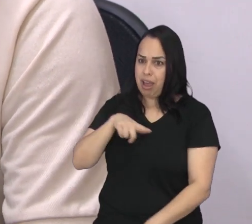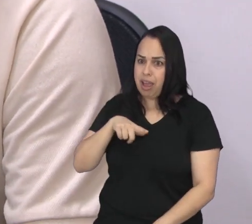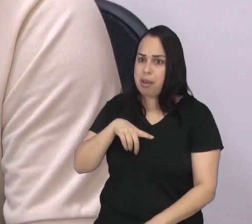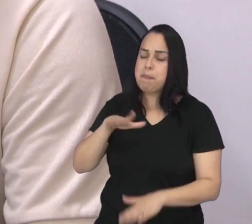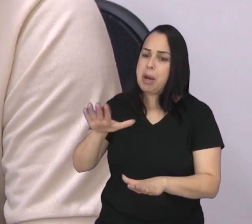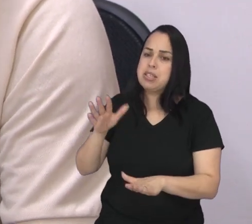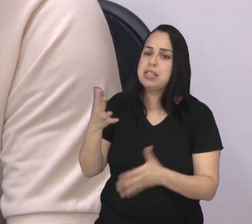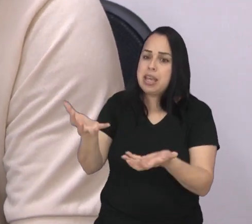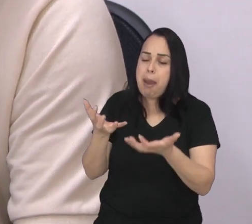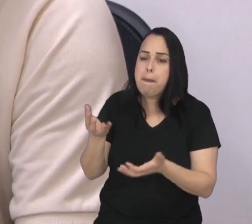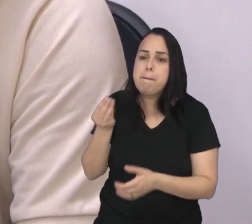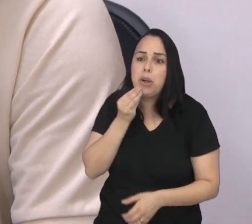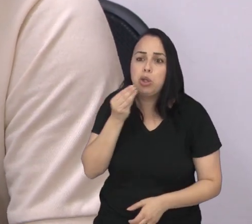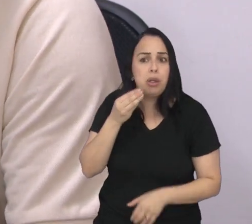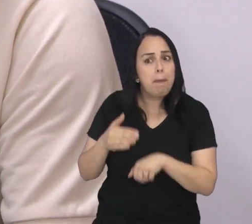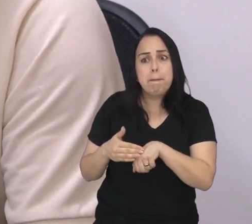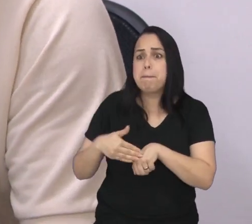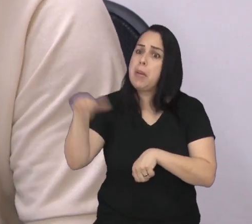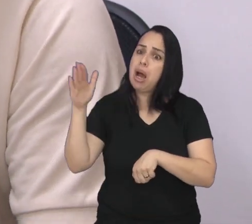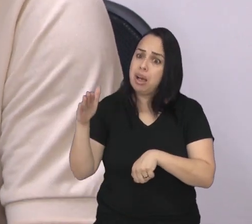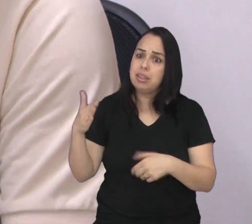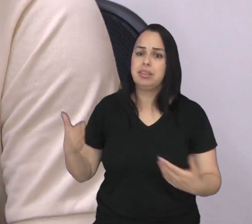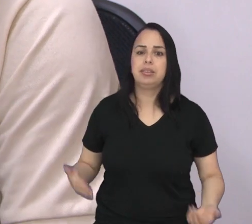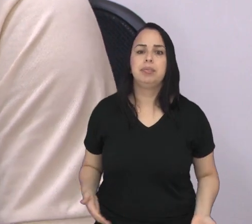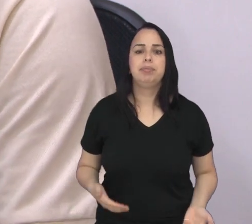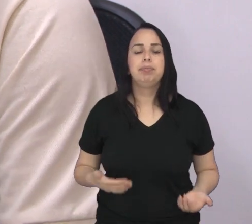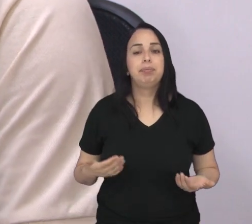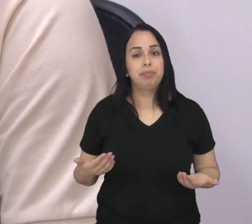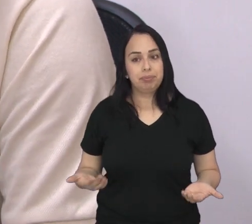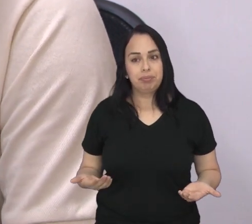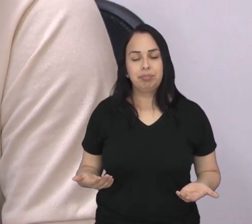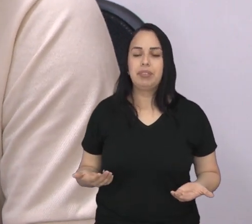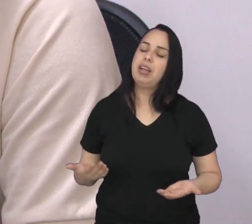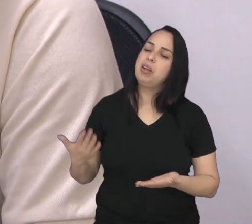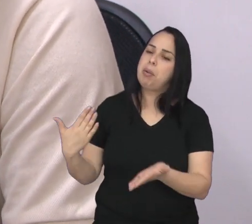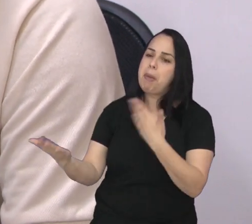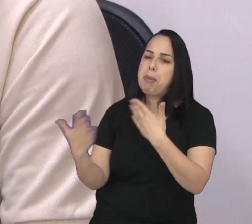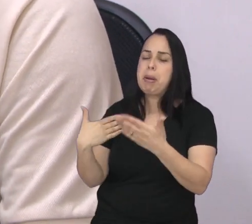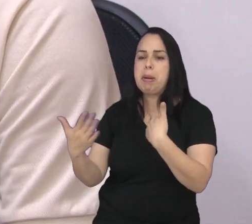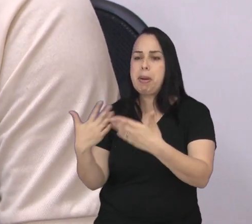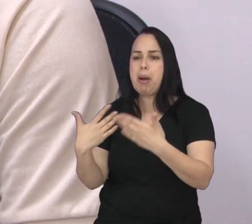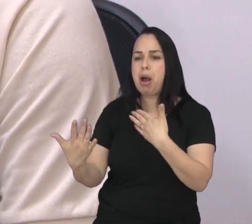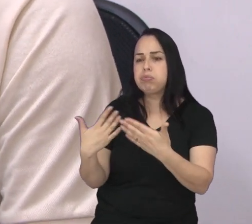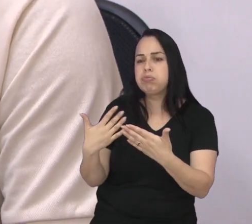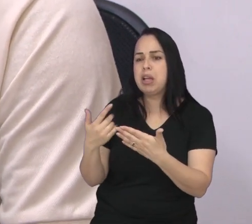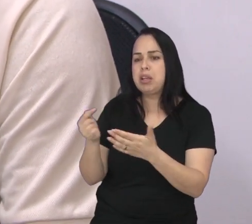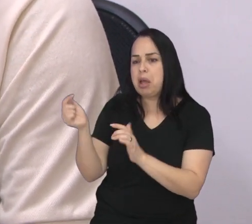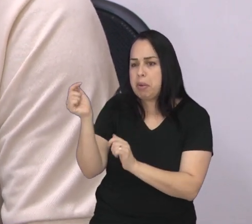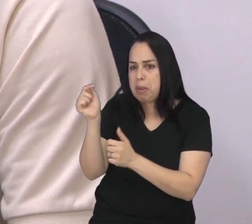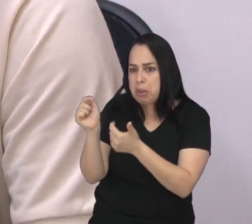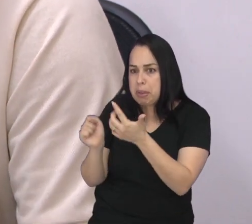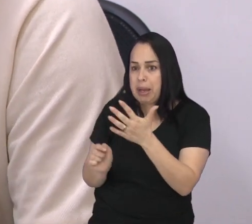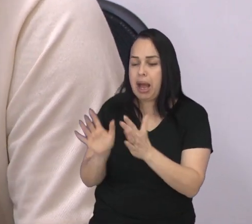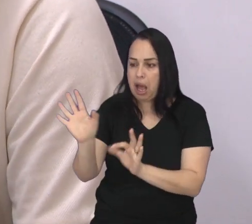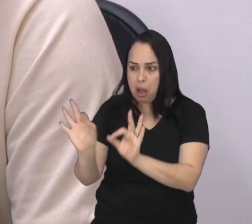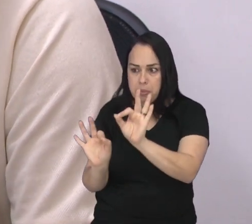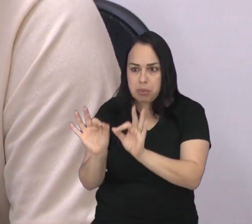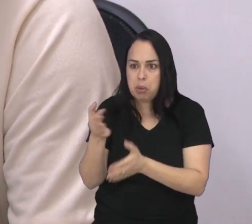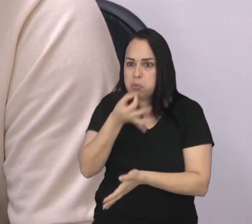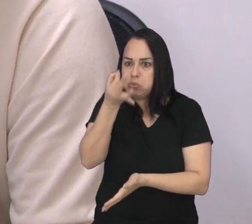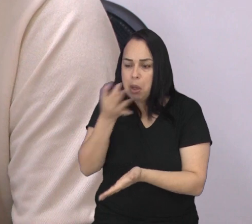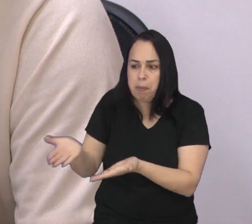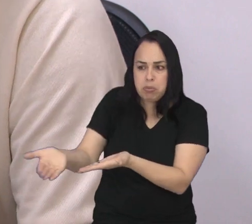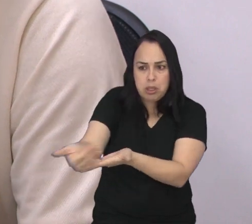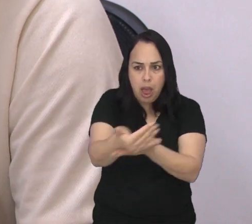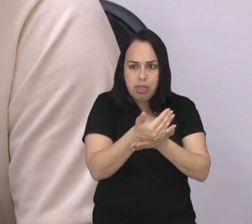dizem, já tem seu espaço, mas precisa de um espaço maior, um espaço exclusivo. E com isso a gente colocou o projeto na casa,